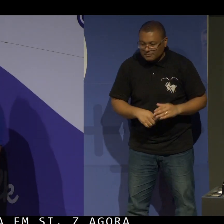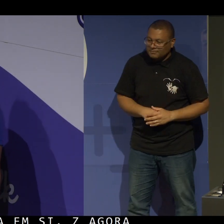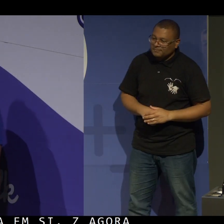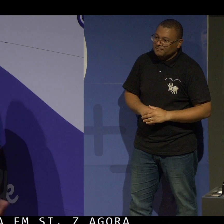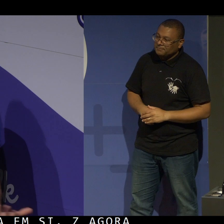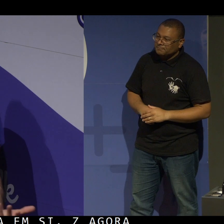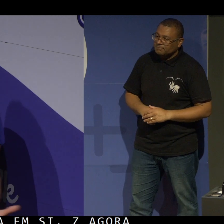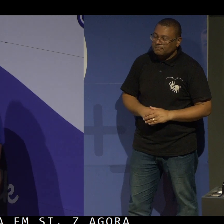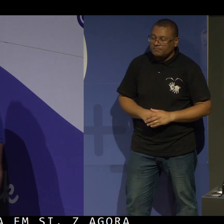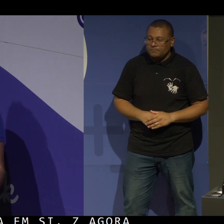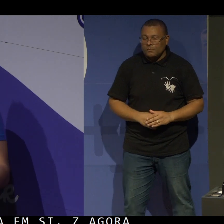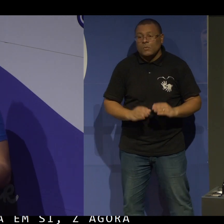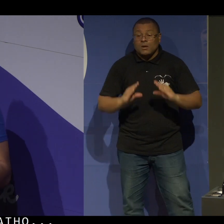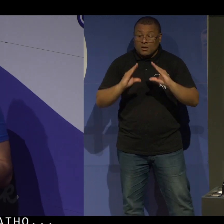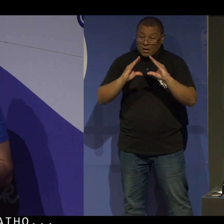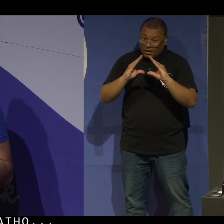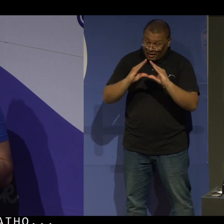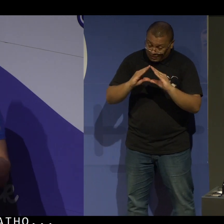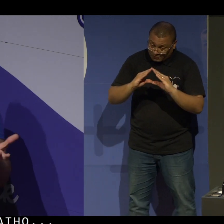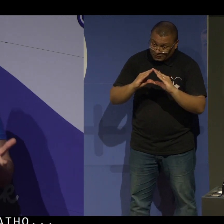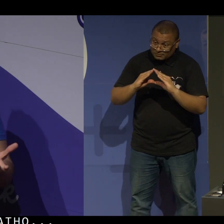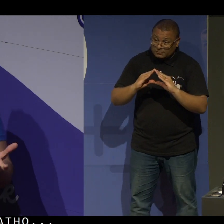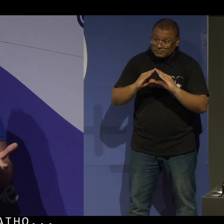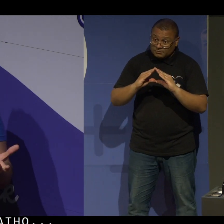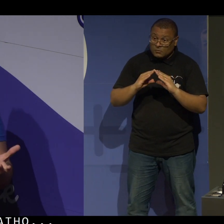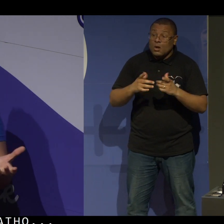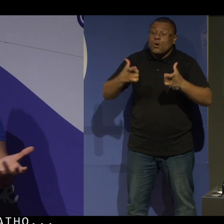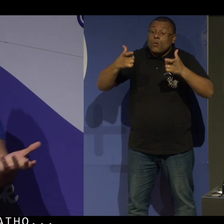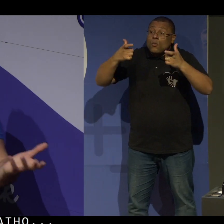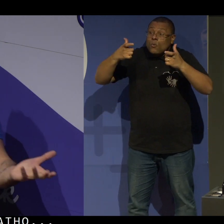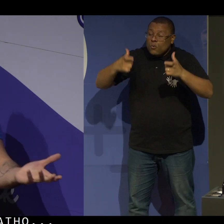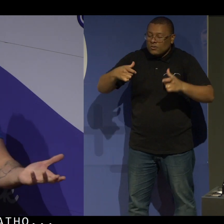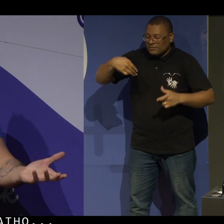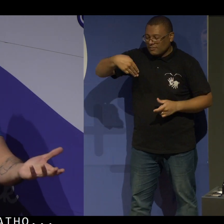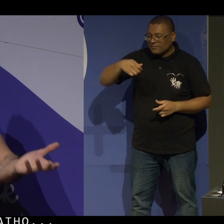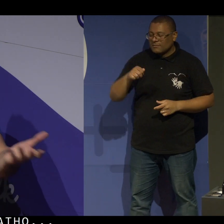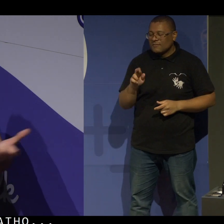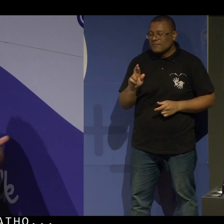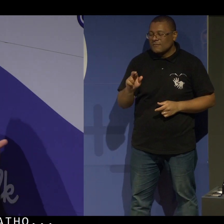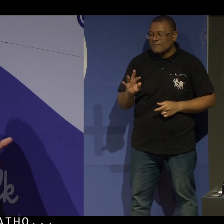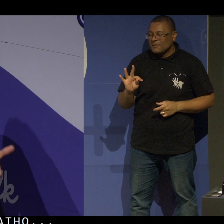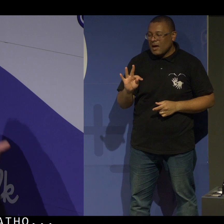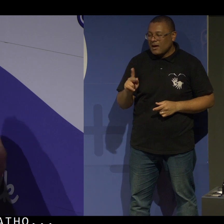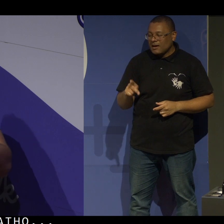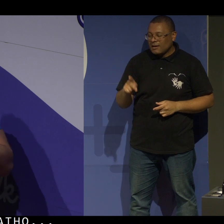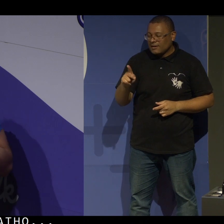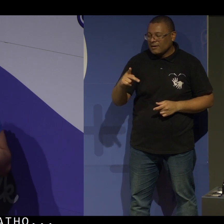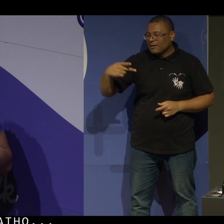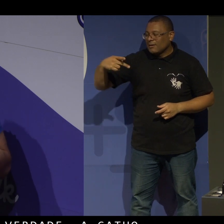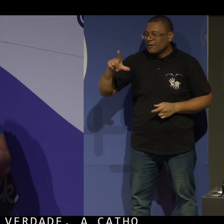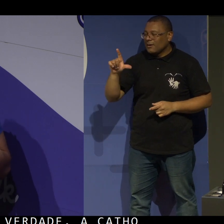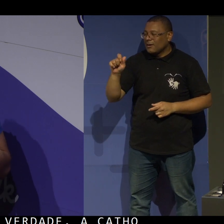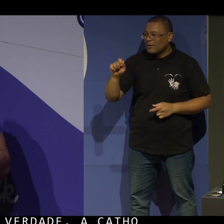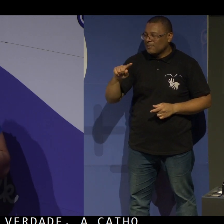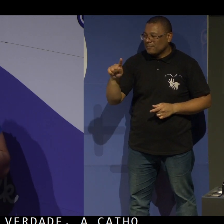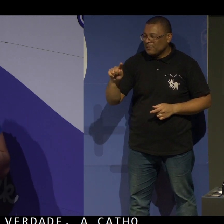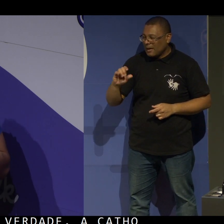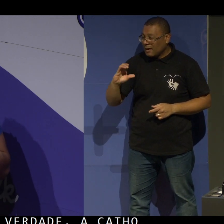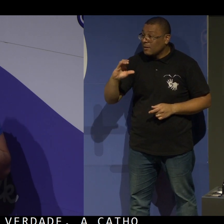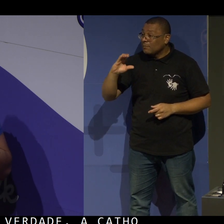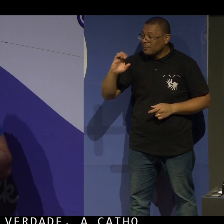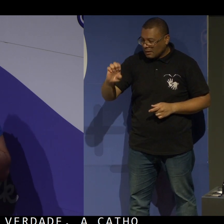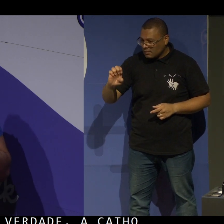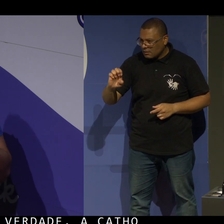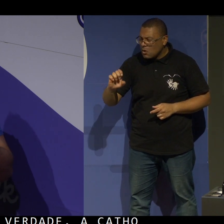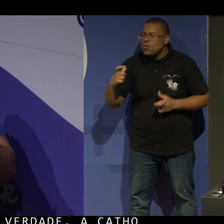Na verdade, a Cato é um marketplace. Então, gente depende que as empresas forneçam essa informação para a gente. Então,